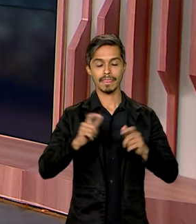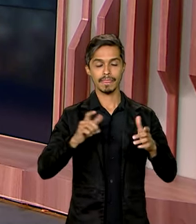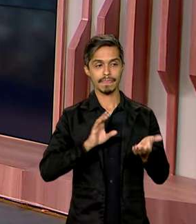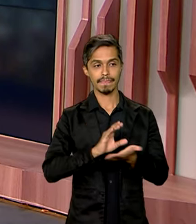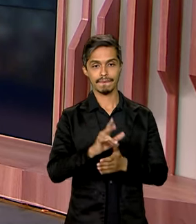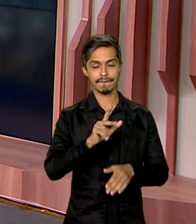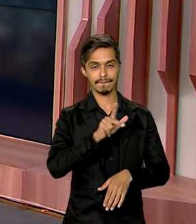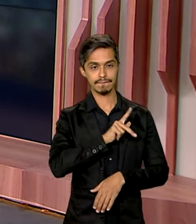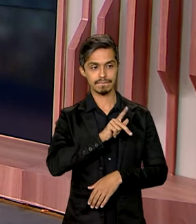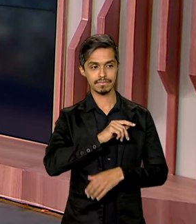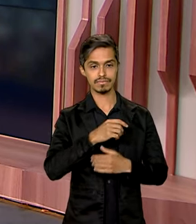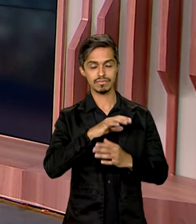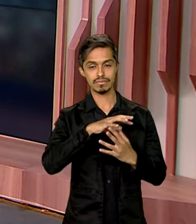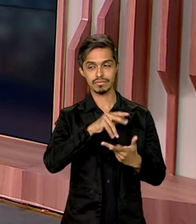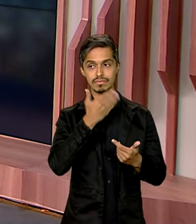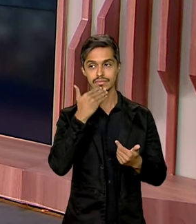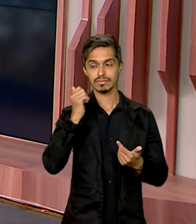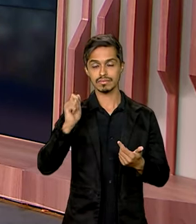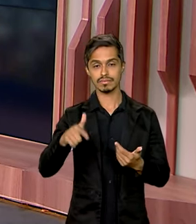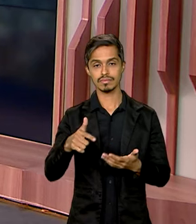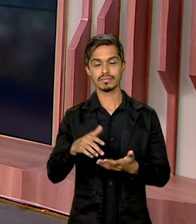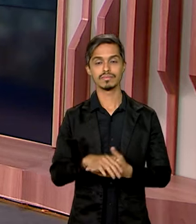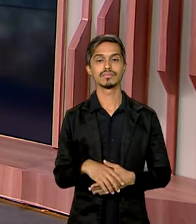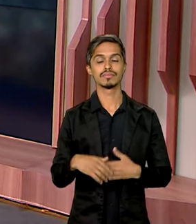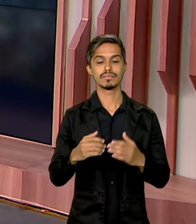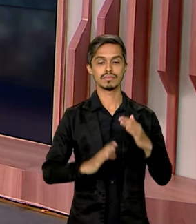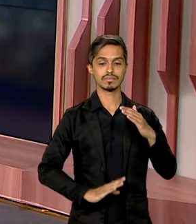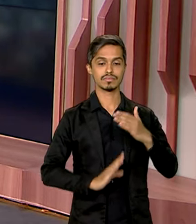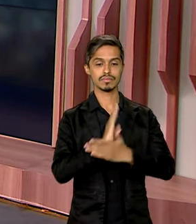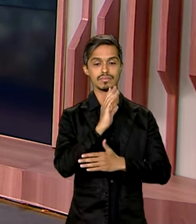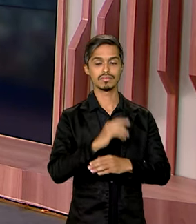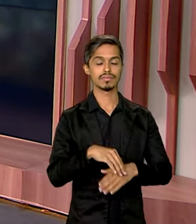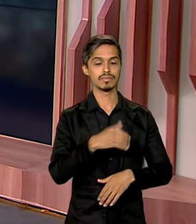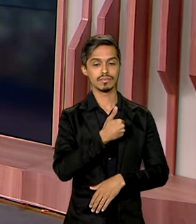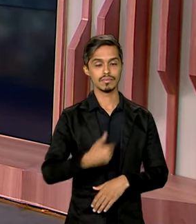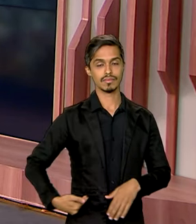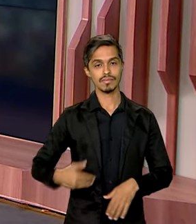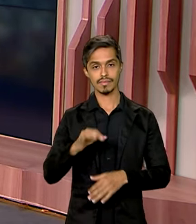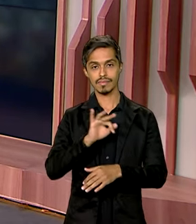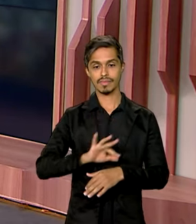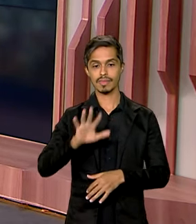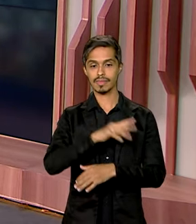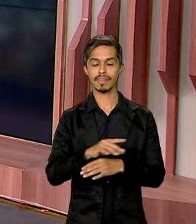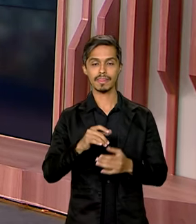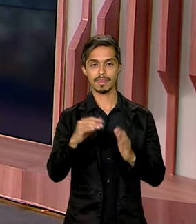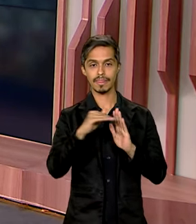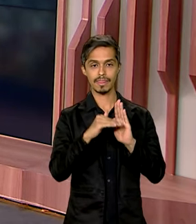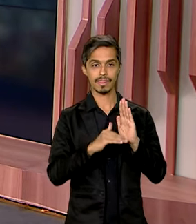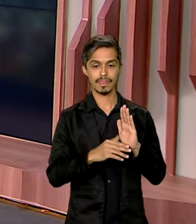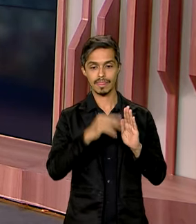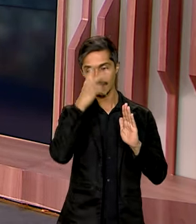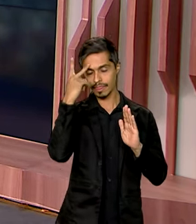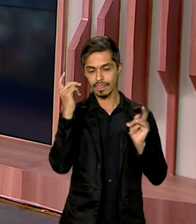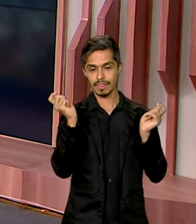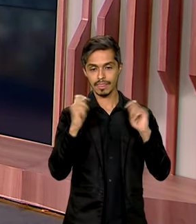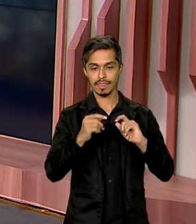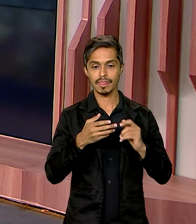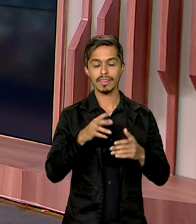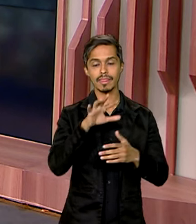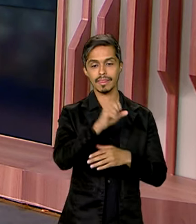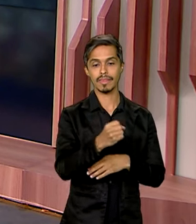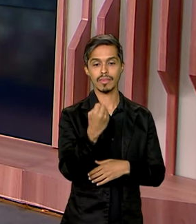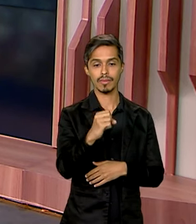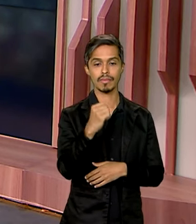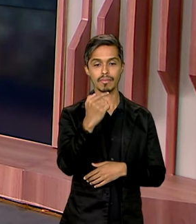individual do mundo, bateu um novo recorde. O governo federal publicou a lista dos contemplados na quarta-feira e são 8